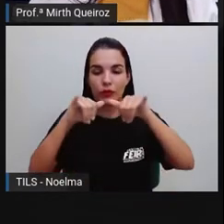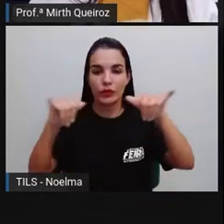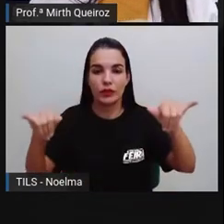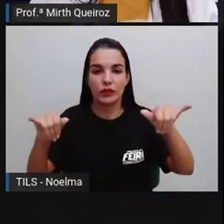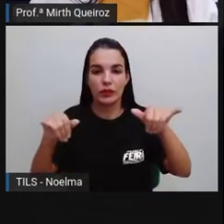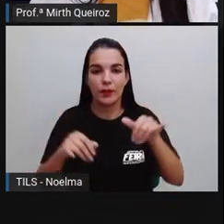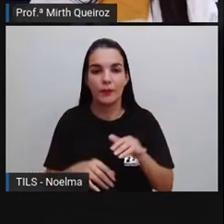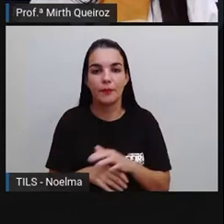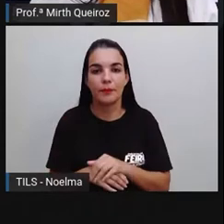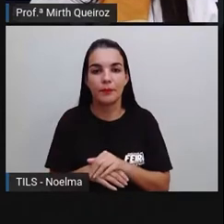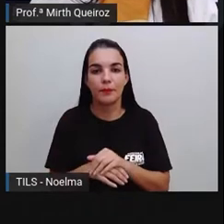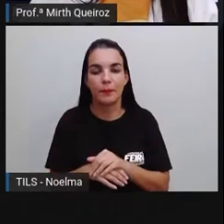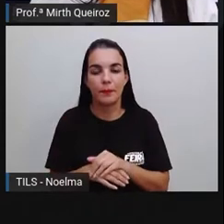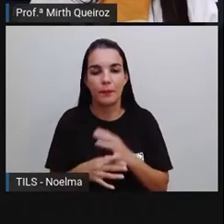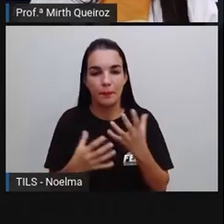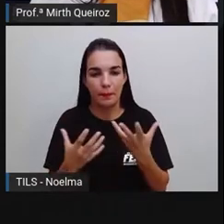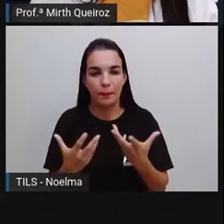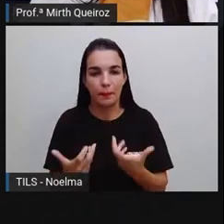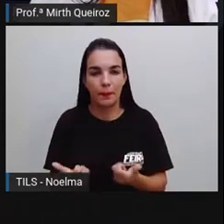falar sobre notícia?